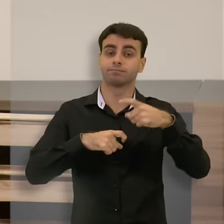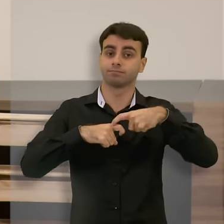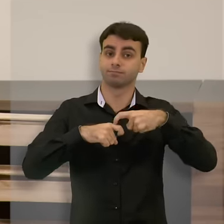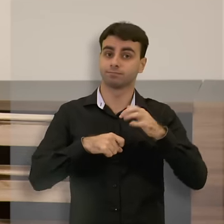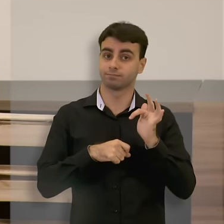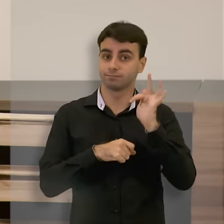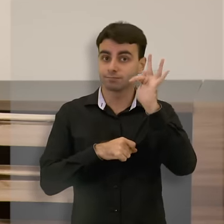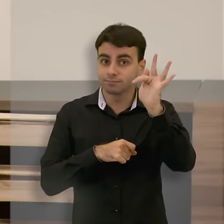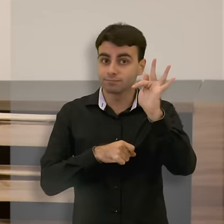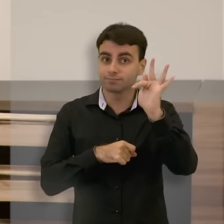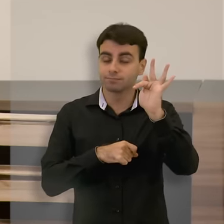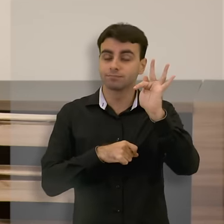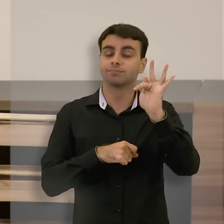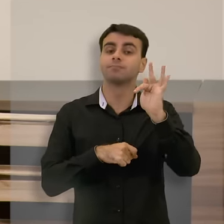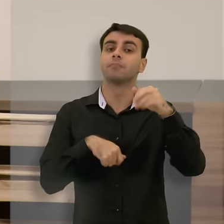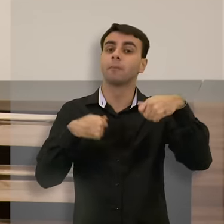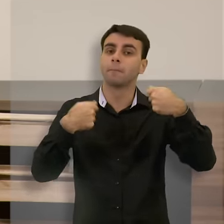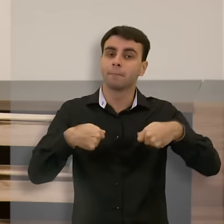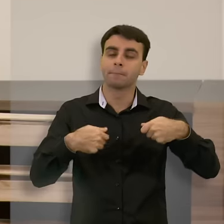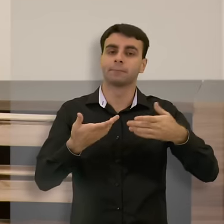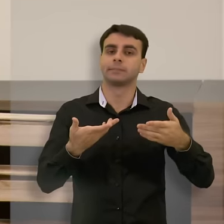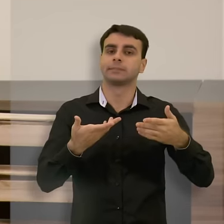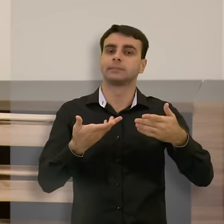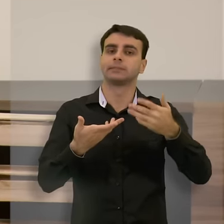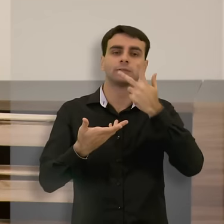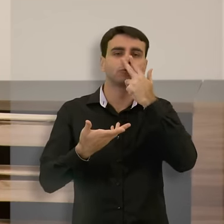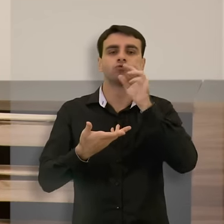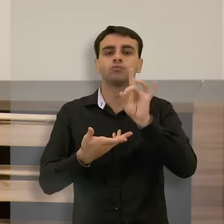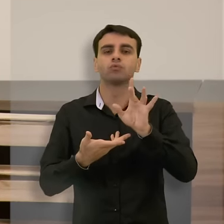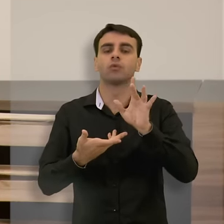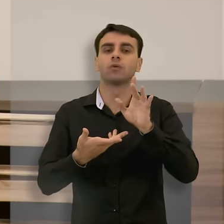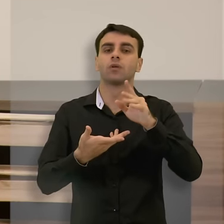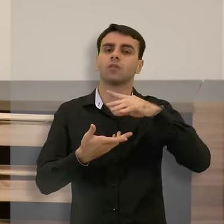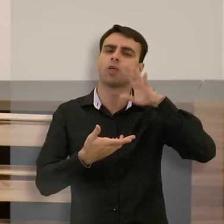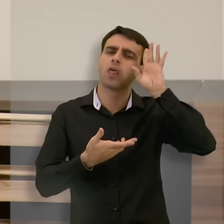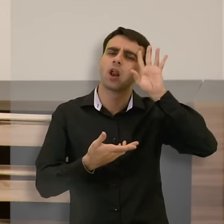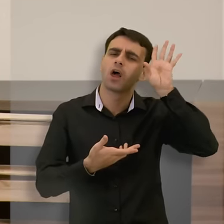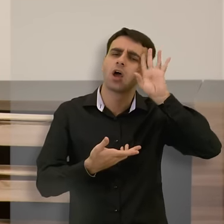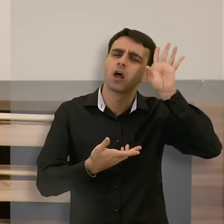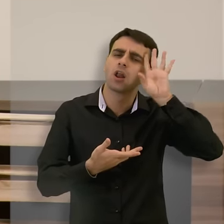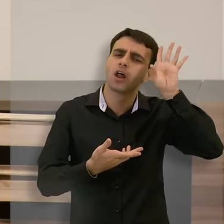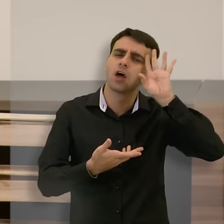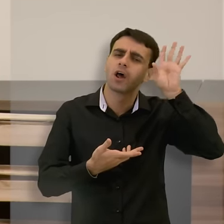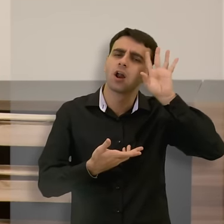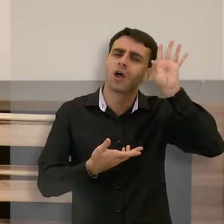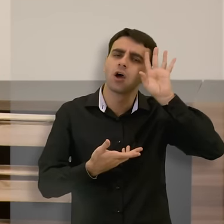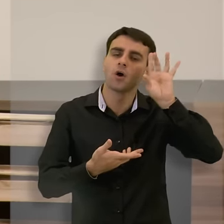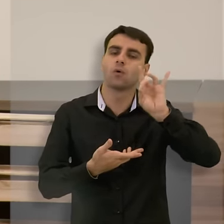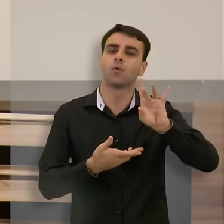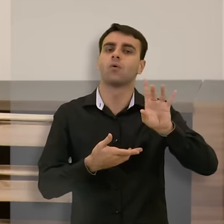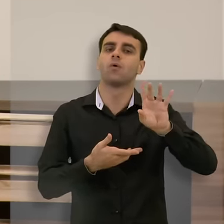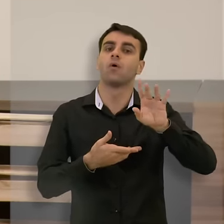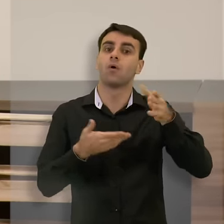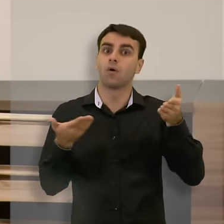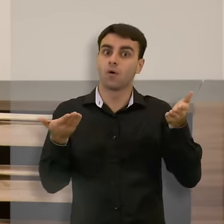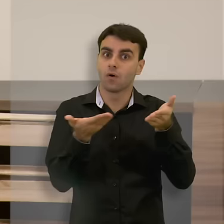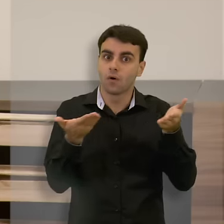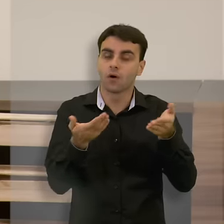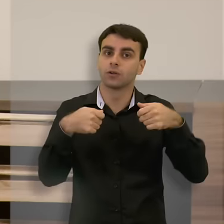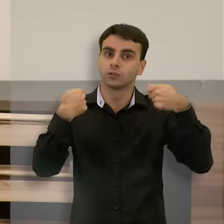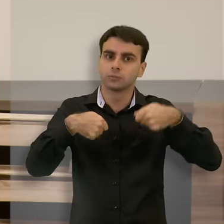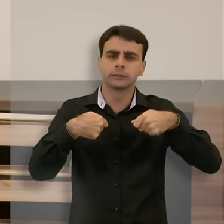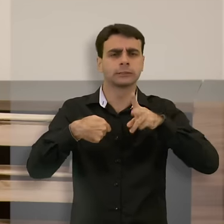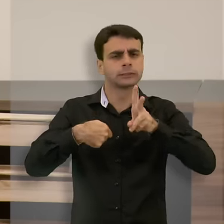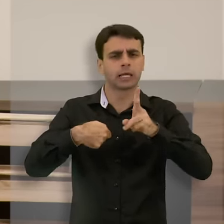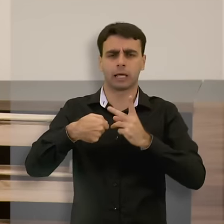futuro, para isso, para ela deixar de pensar naquilo que a gente imagina na nossa construção dessa medicina altamente